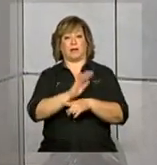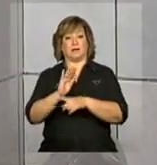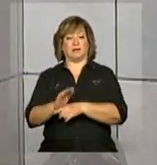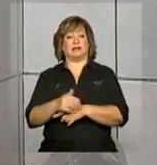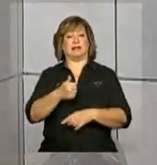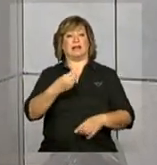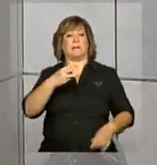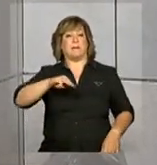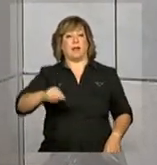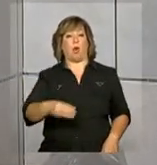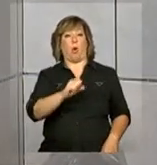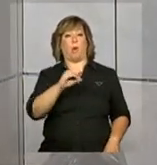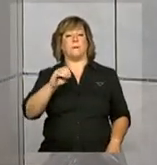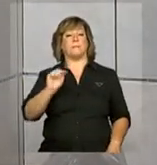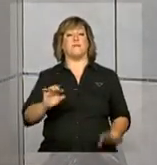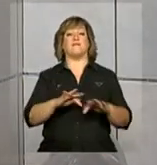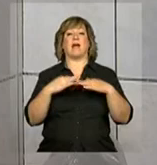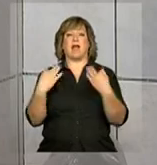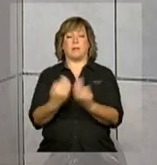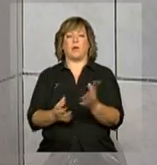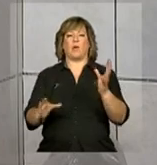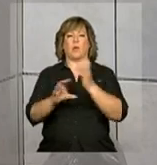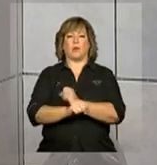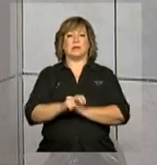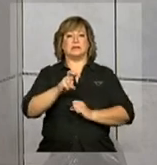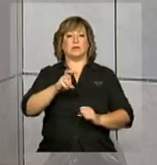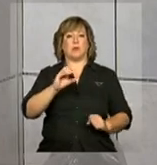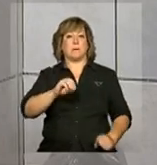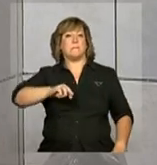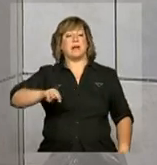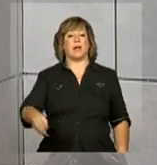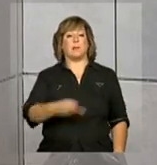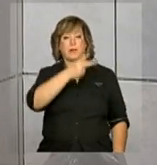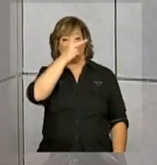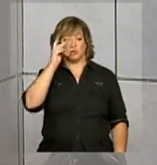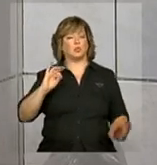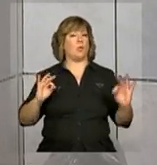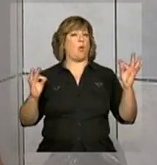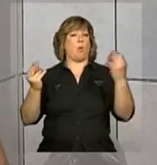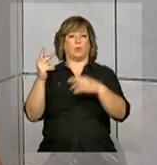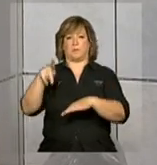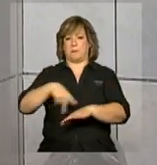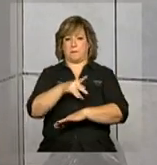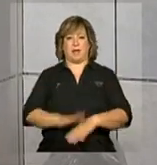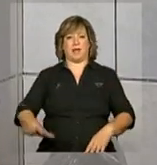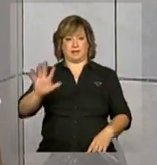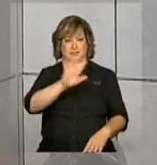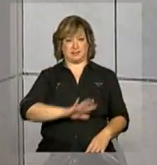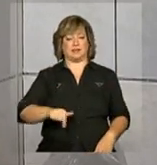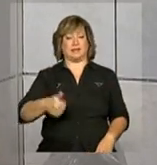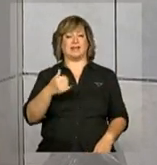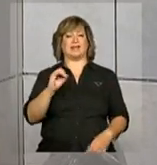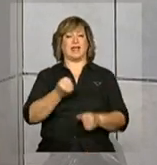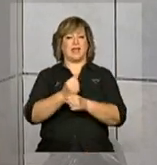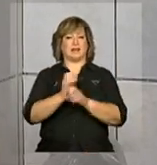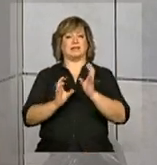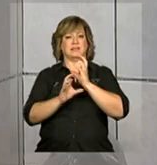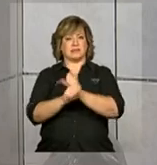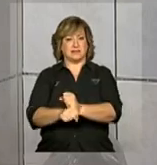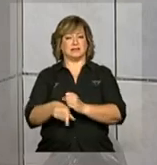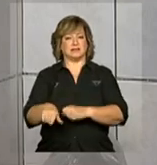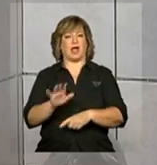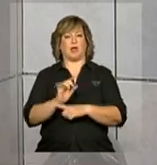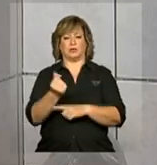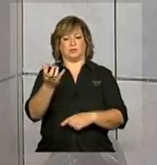mil famílias, o que equivale a cerca de 50 milhões de pessoas em todo o país. Em 10 anos, o benefício mensal